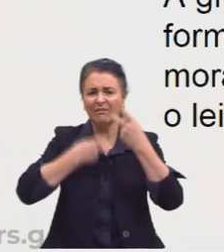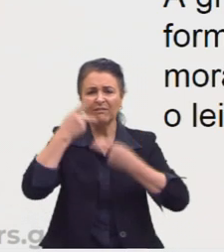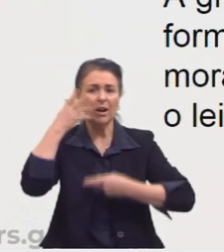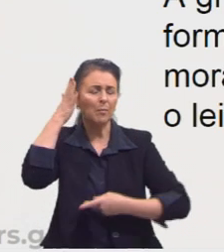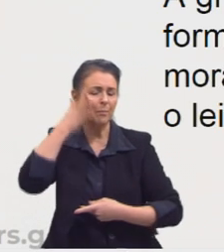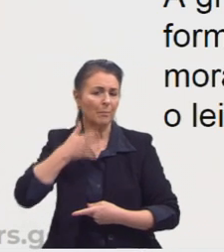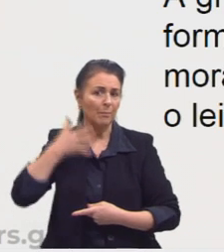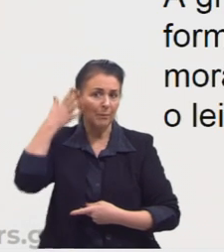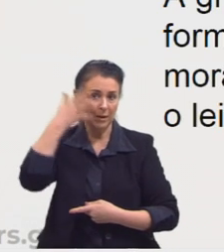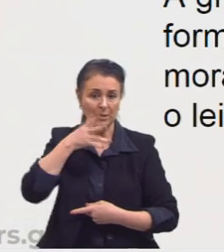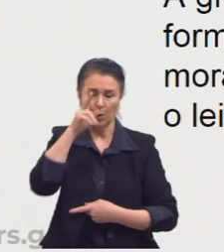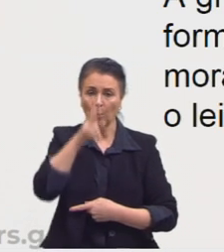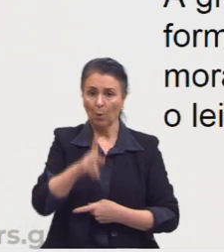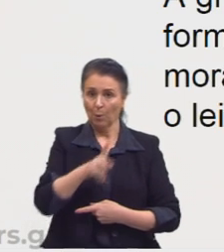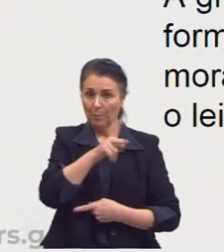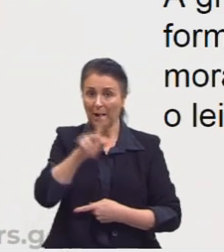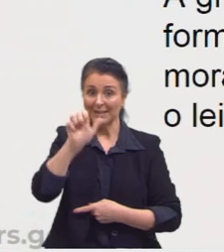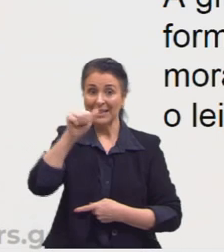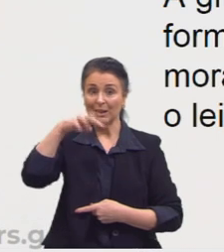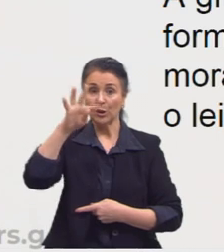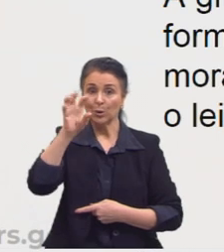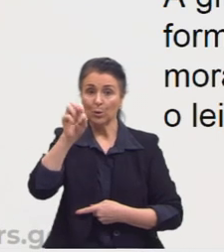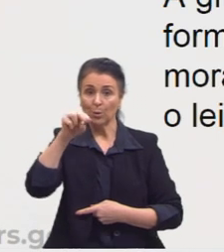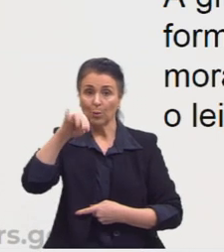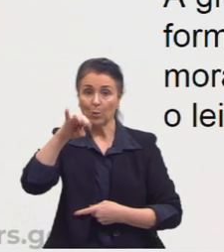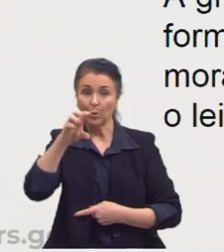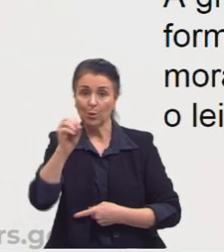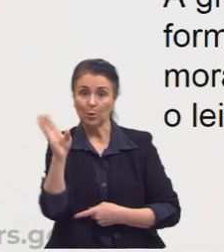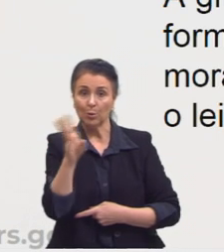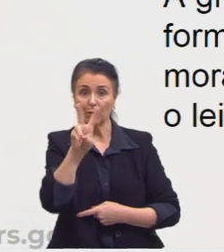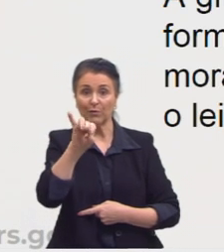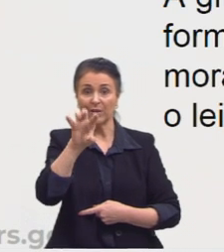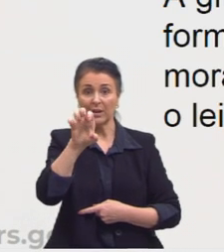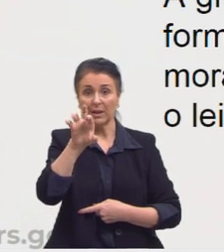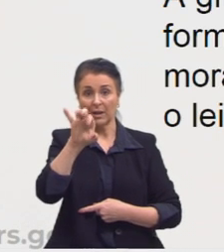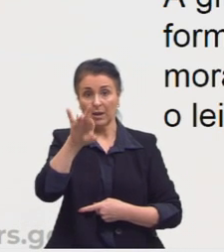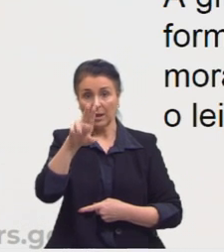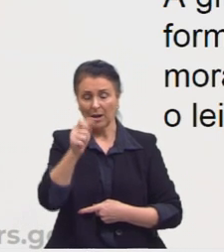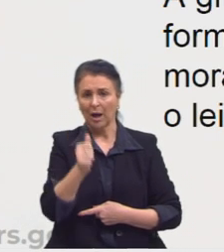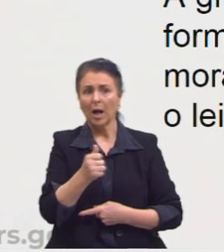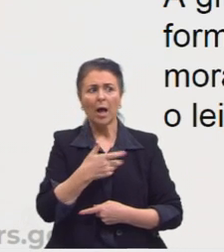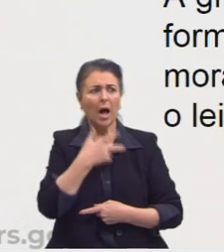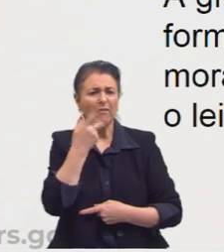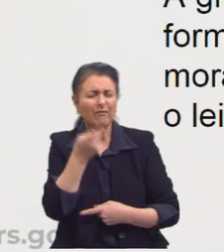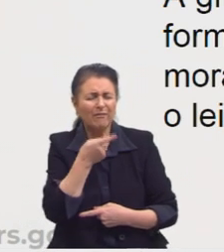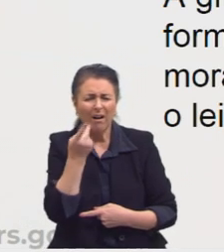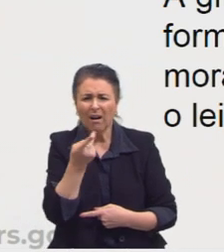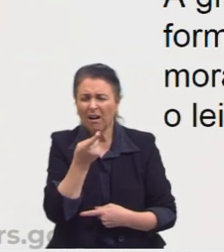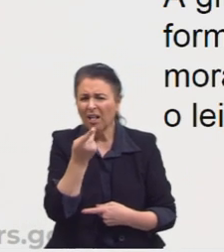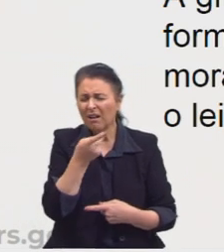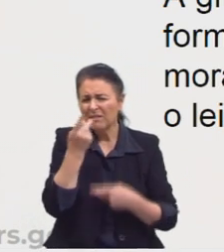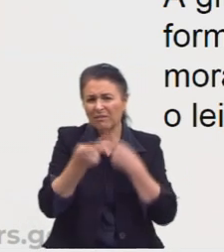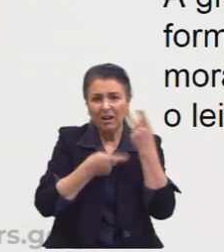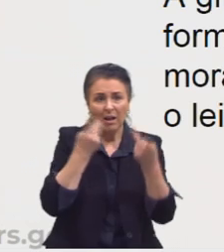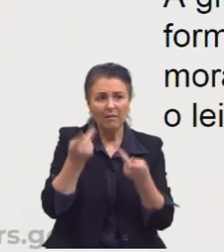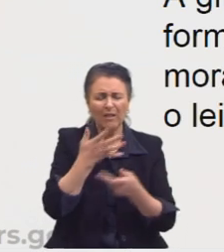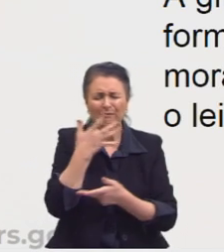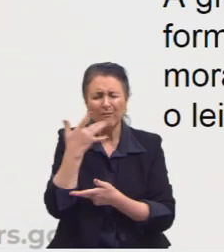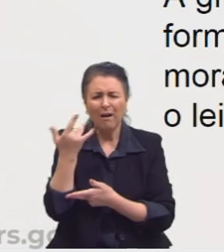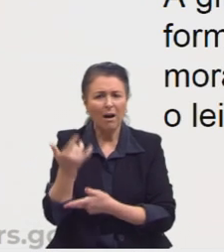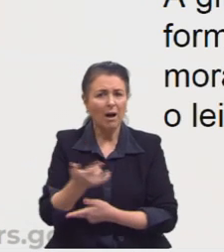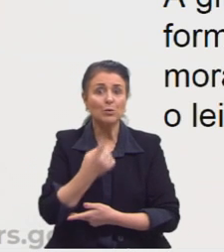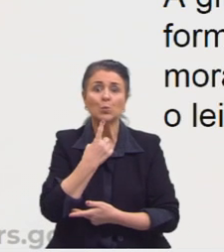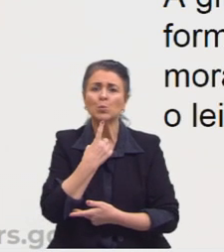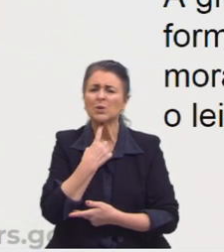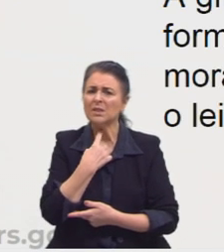tinha uma facilidade em falar. Ele tinha uma dicção muito boa. Ele tinha